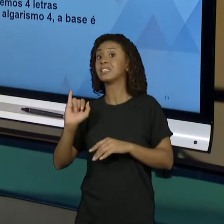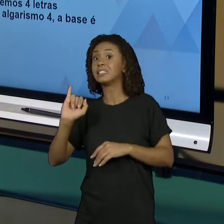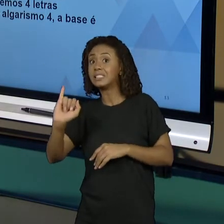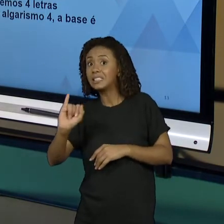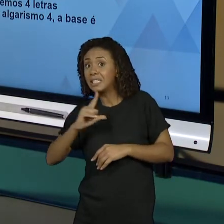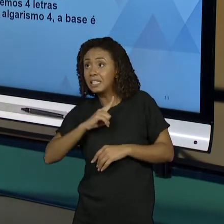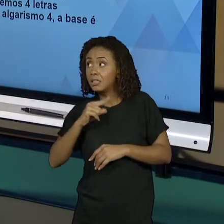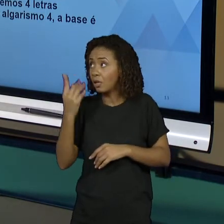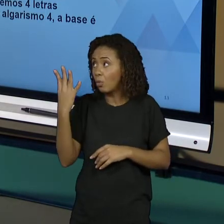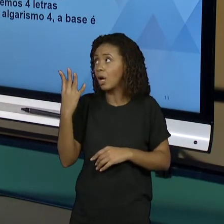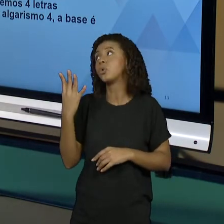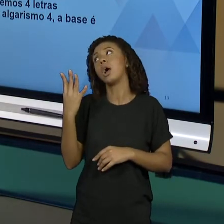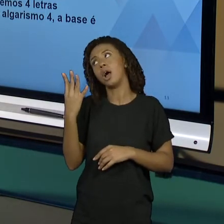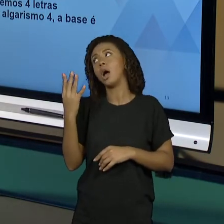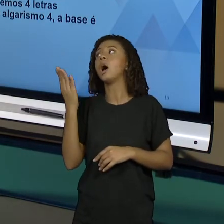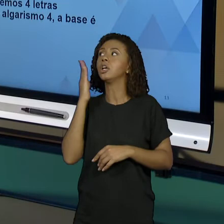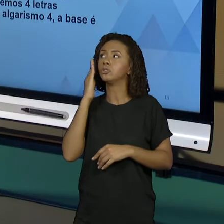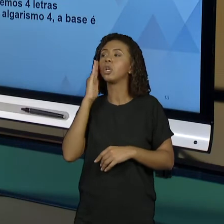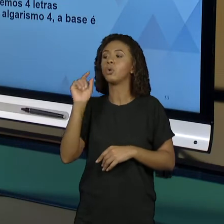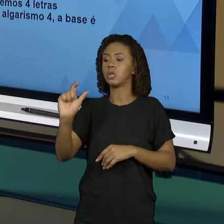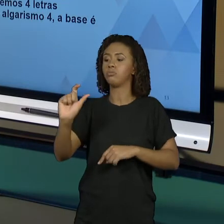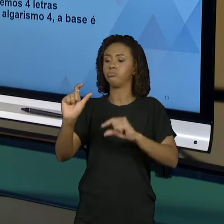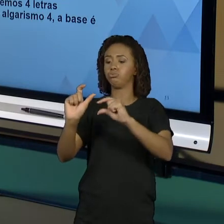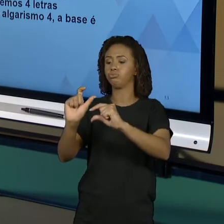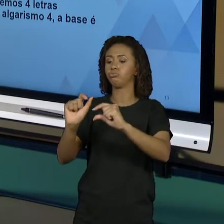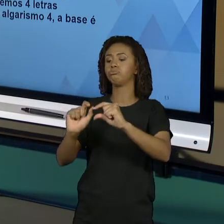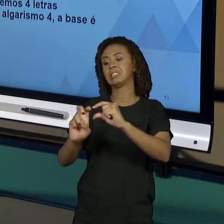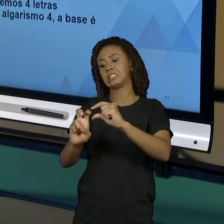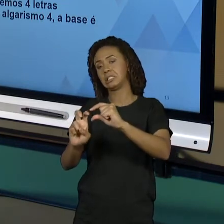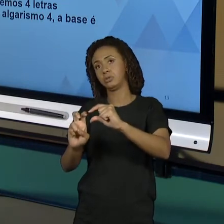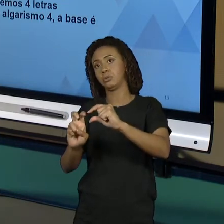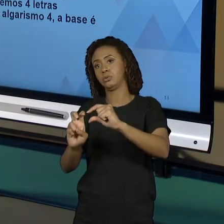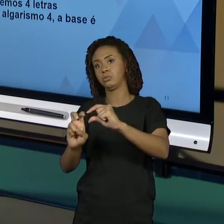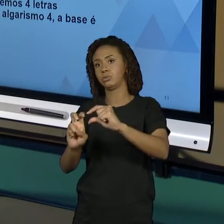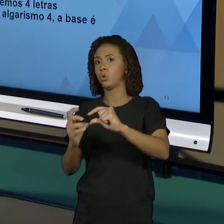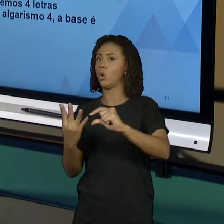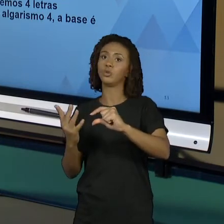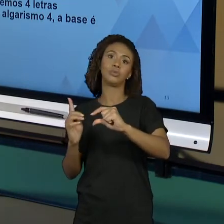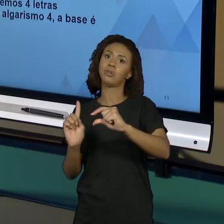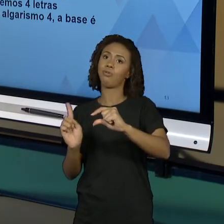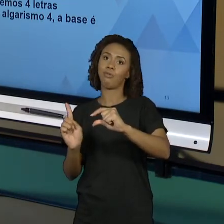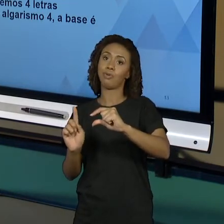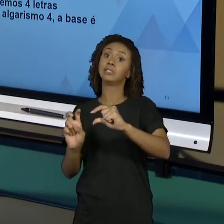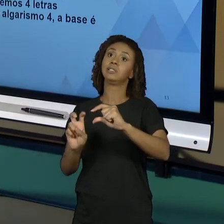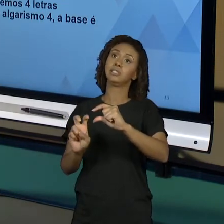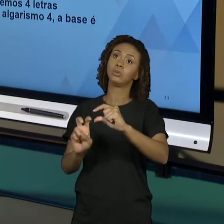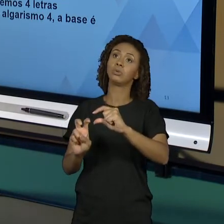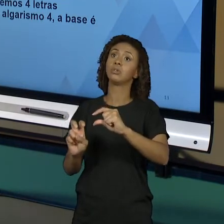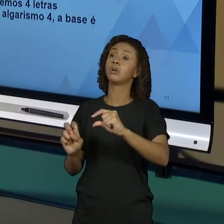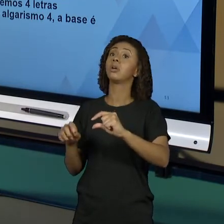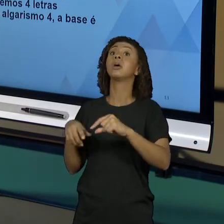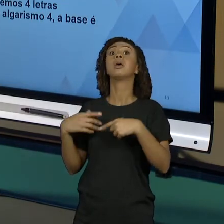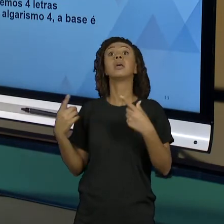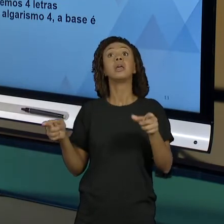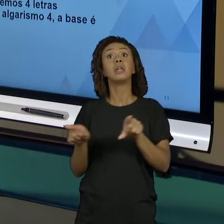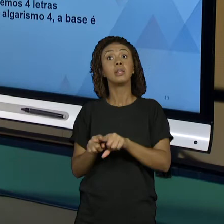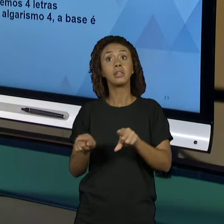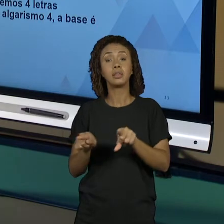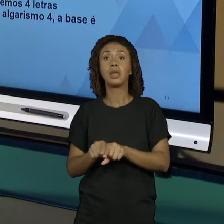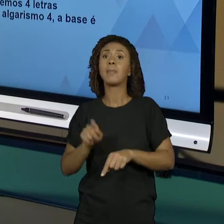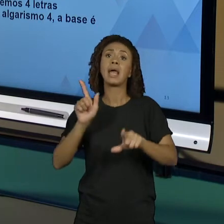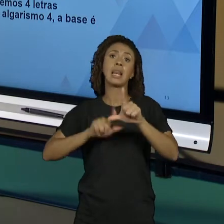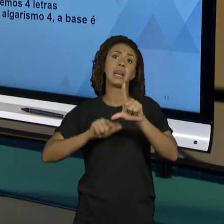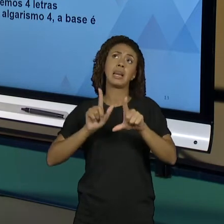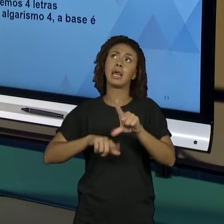que ser pelo menos 5. Se fosse base 3 não poderia aparecer o número 4. E ainda eu tenho só mais 4 letras então poderia ser 0, 1,